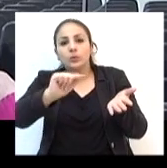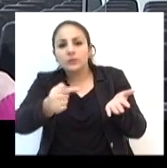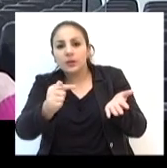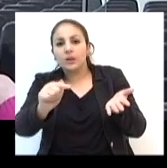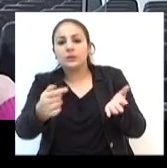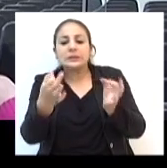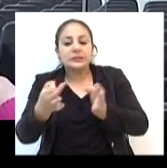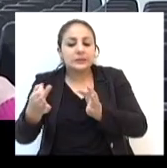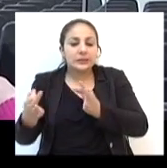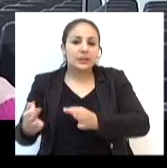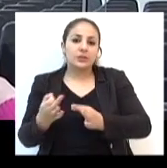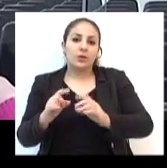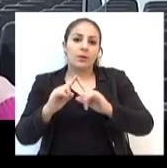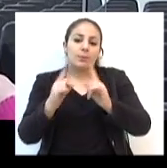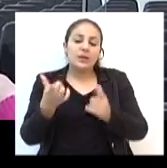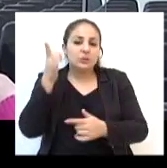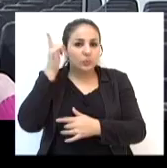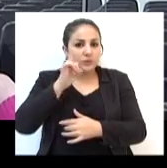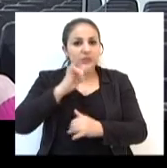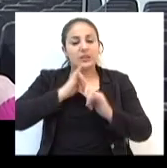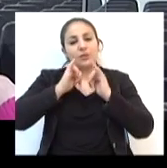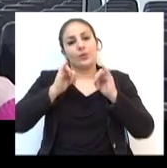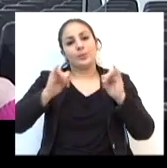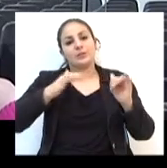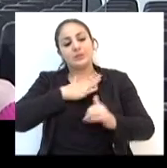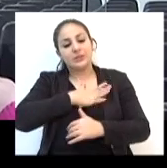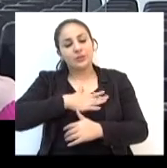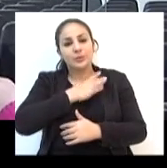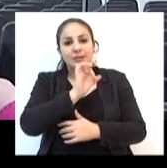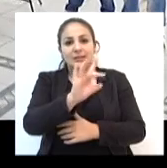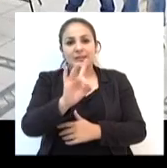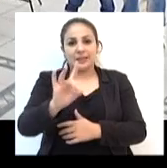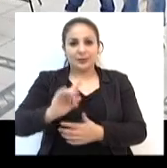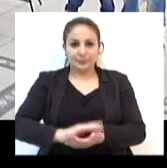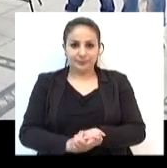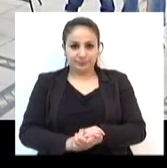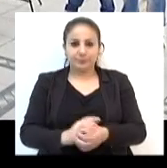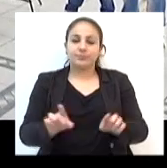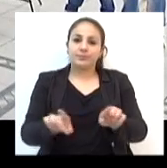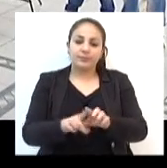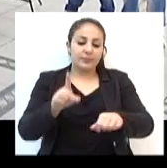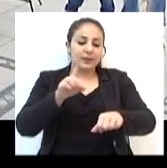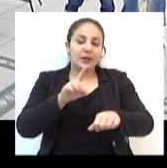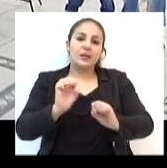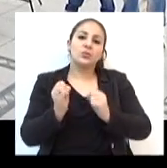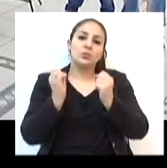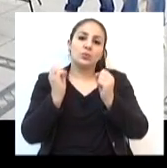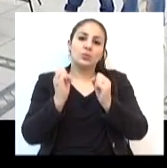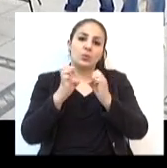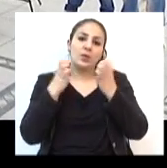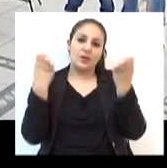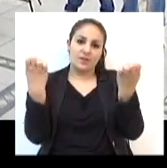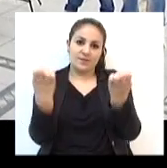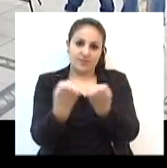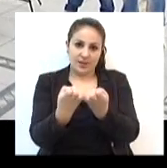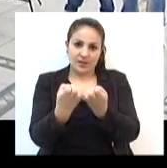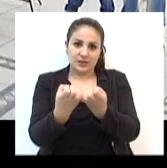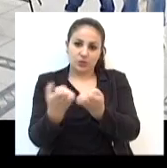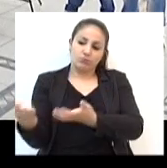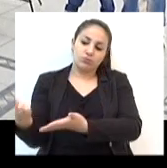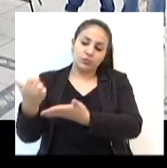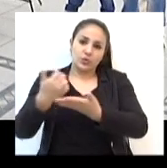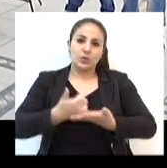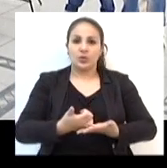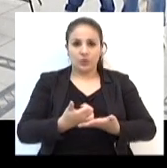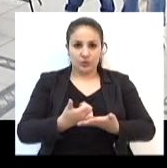casos, os assentos corretos, mas que passa a informação, passa a ideia do sentimento das pessoas. Durante o evento, foi arrecadada uma tonelada